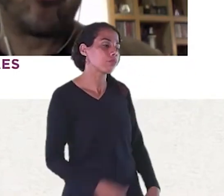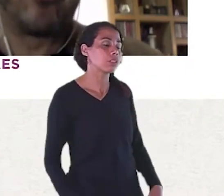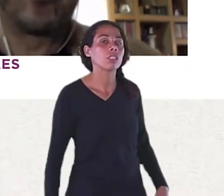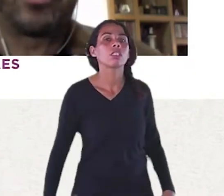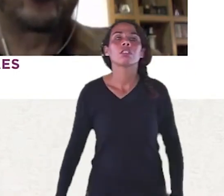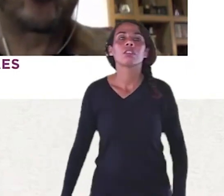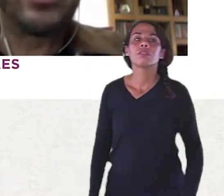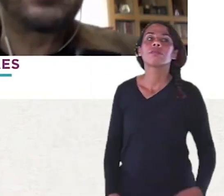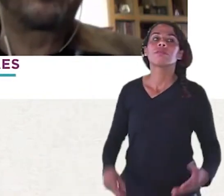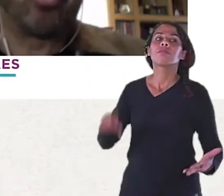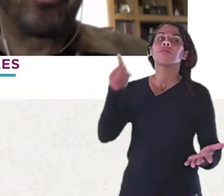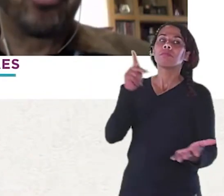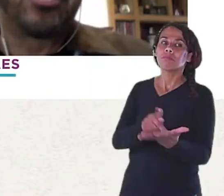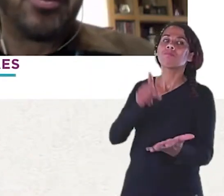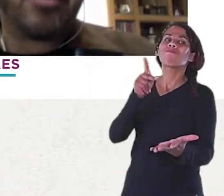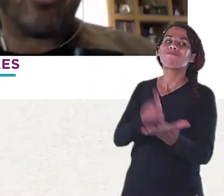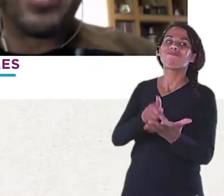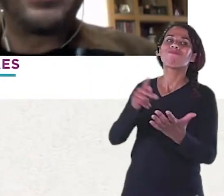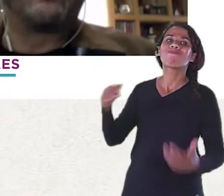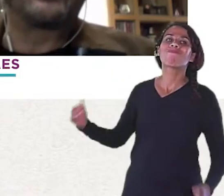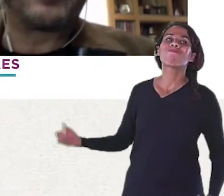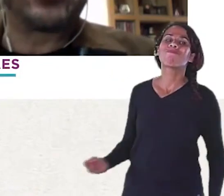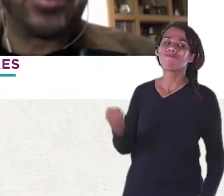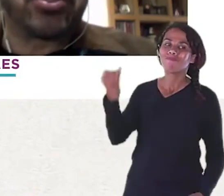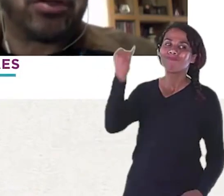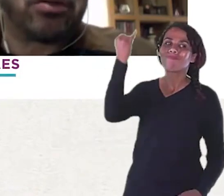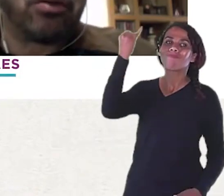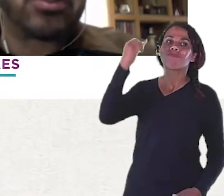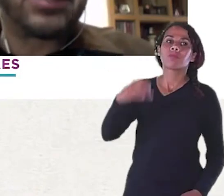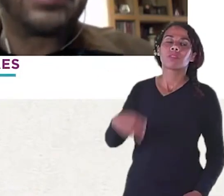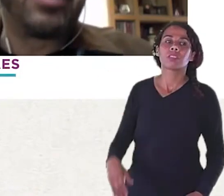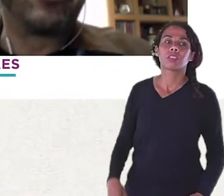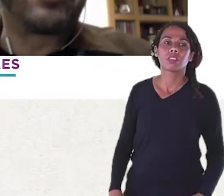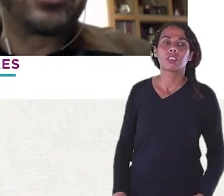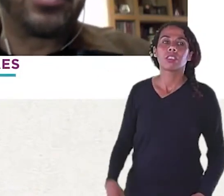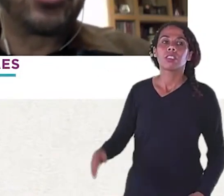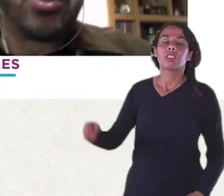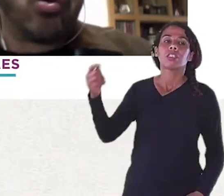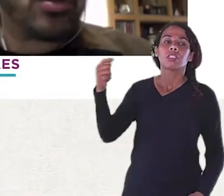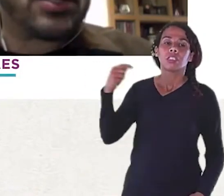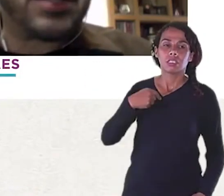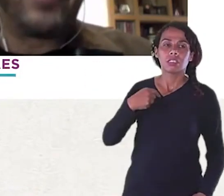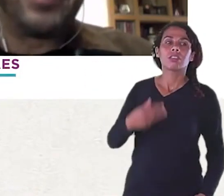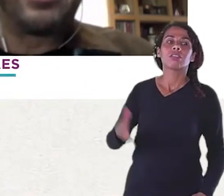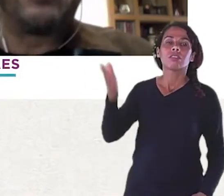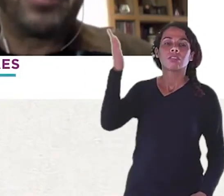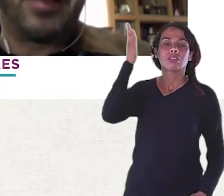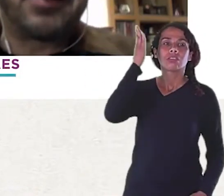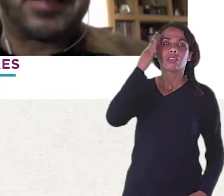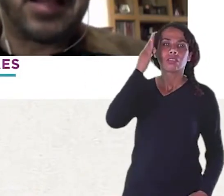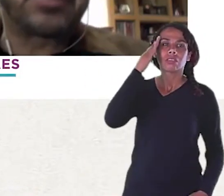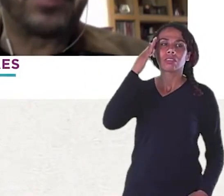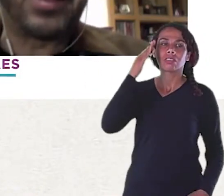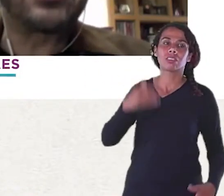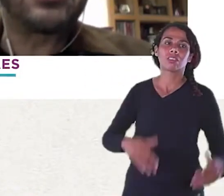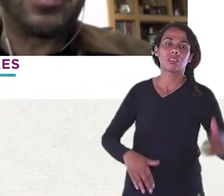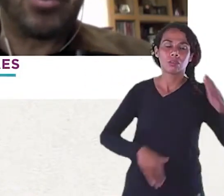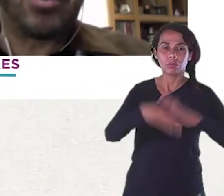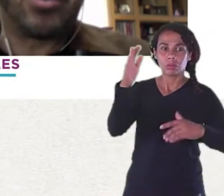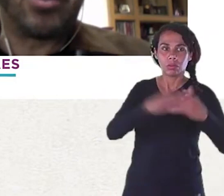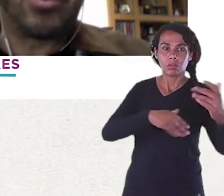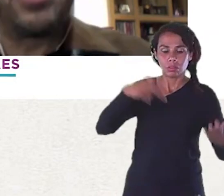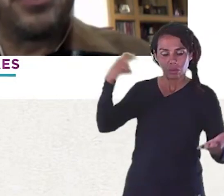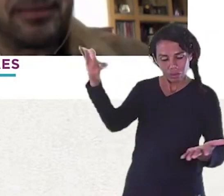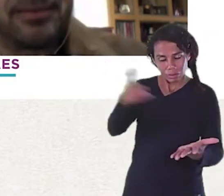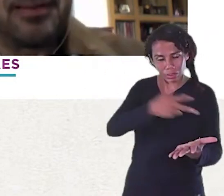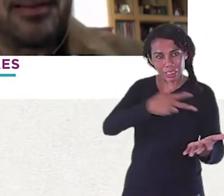reconhecido Como um campo De conhecimento próprio Porque ele é muito Abrangente O design É muito abrangente O design Vai da liberdade Das artes plásticas